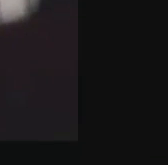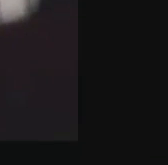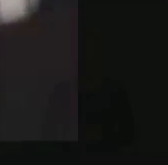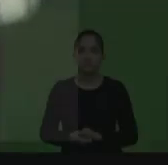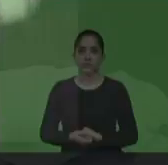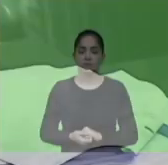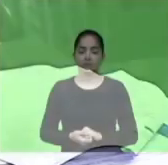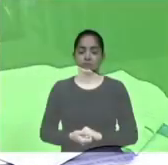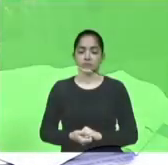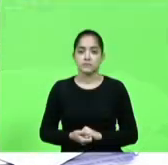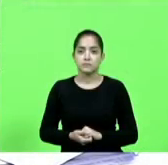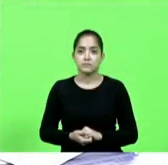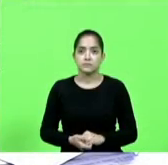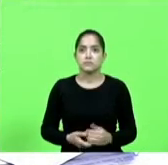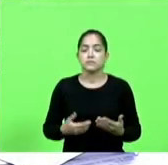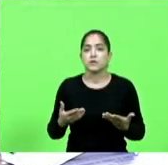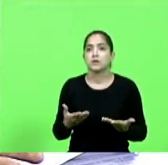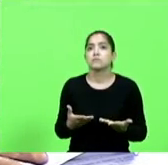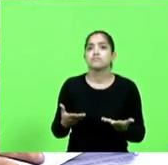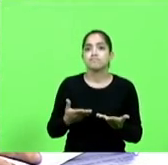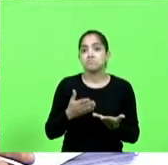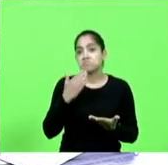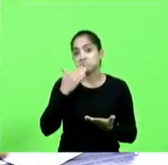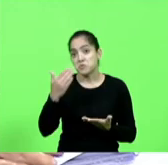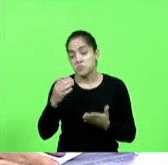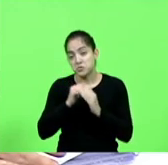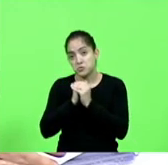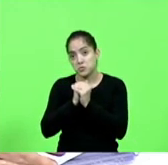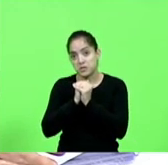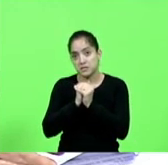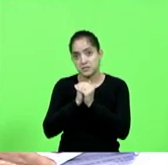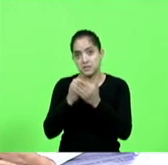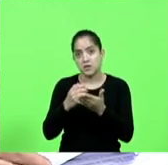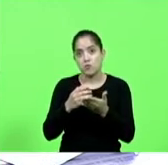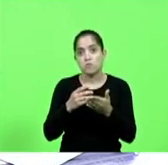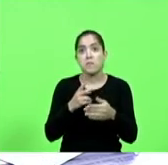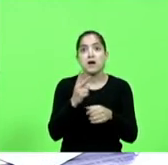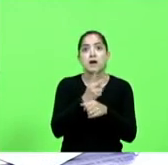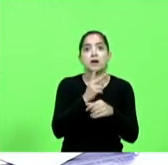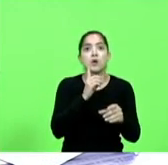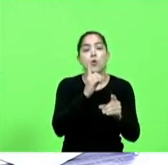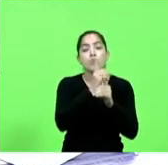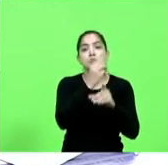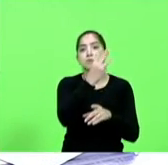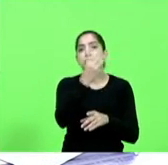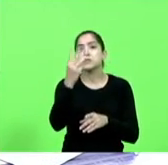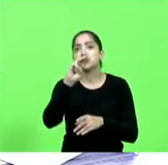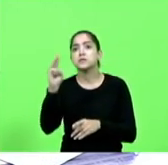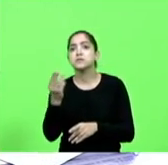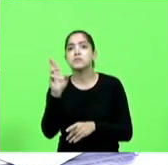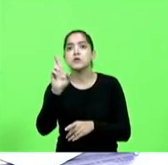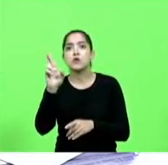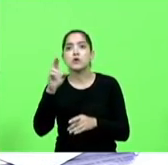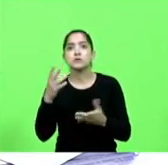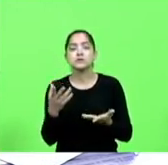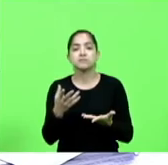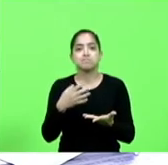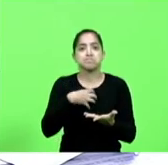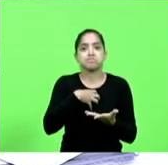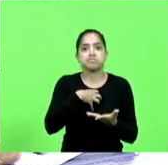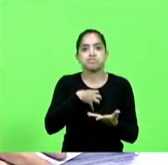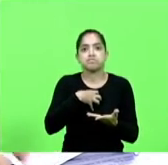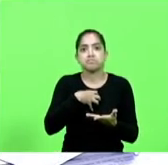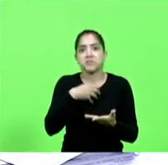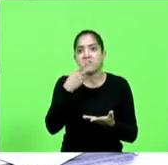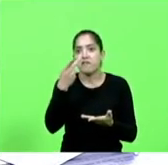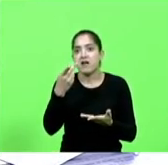Bom, não sei se ele foi pedir oração para achar os 33 milhões, Lima. Tem coisas que nos deixam sem palavras,